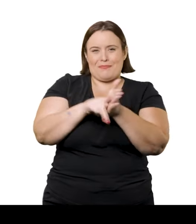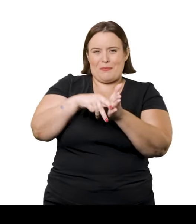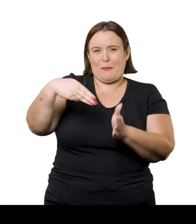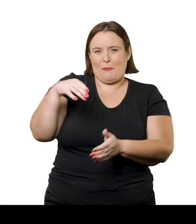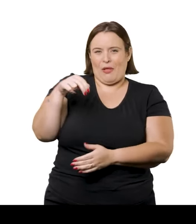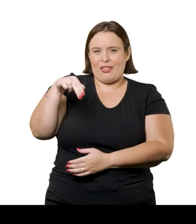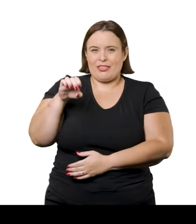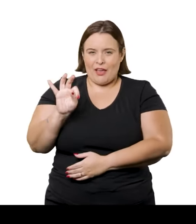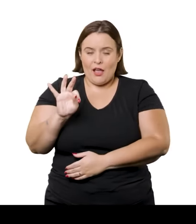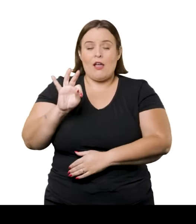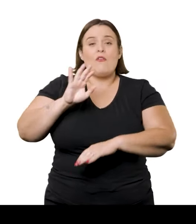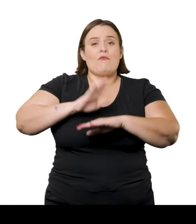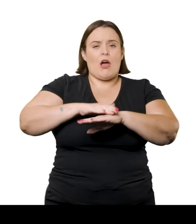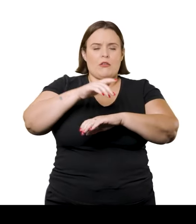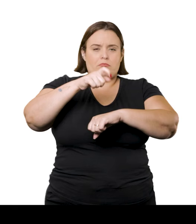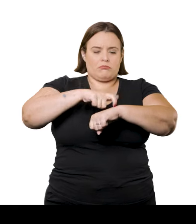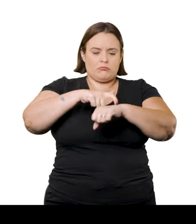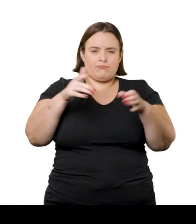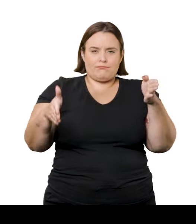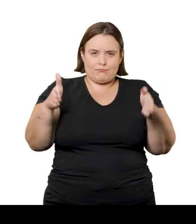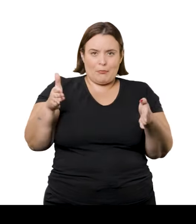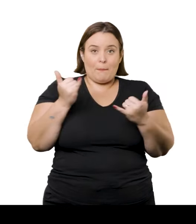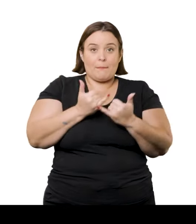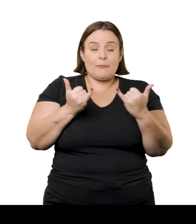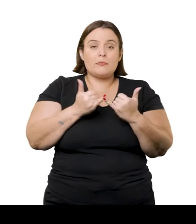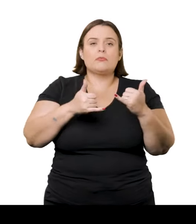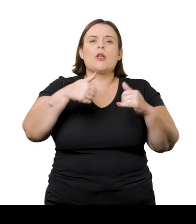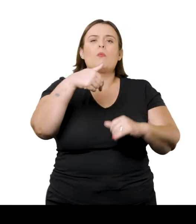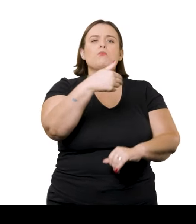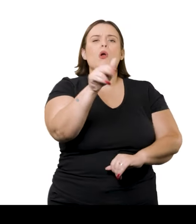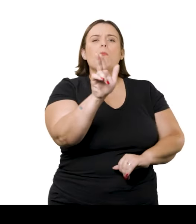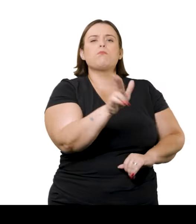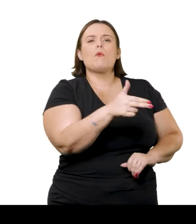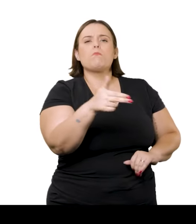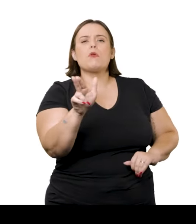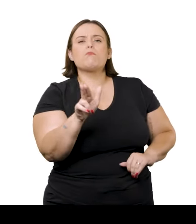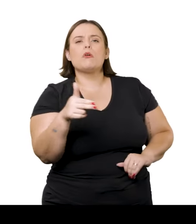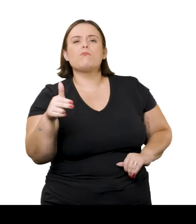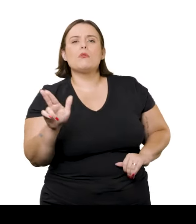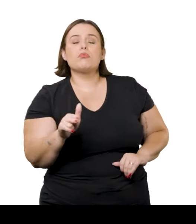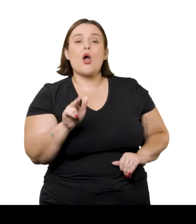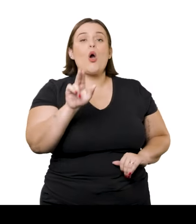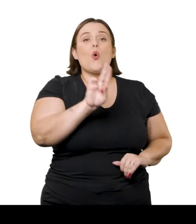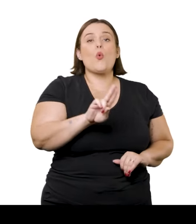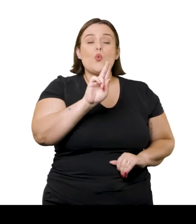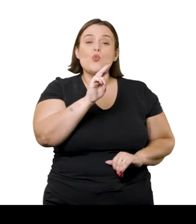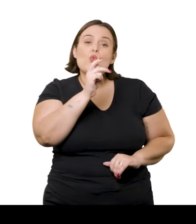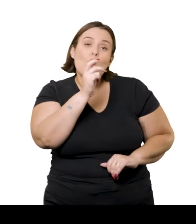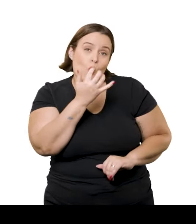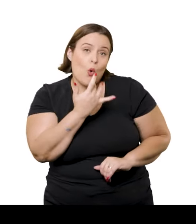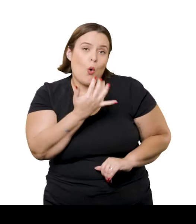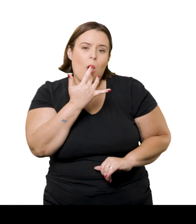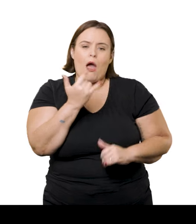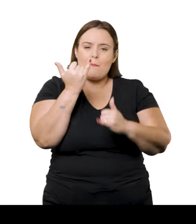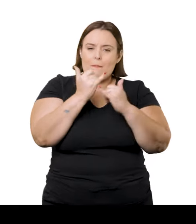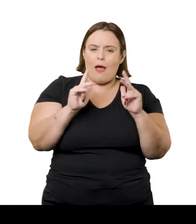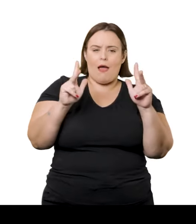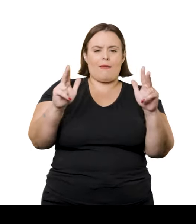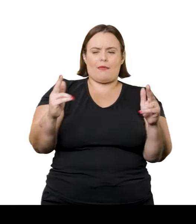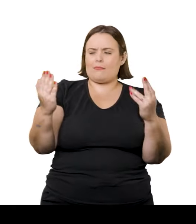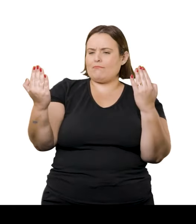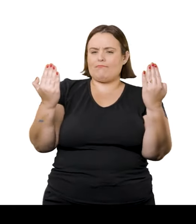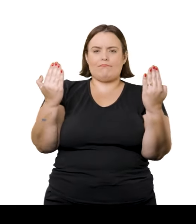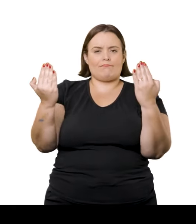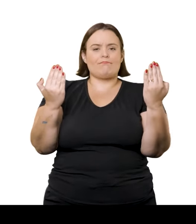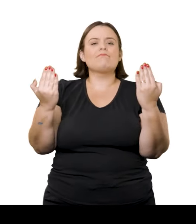Museu Marmotin Monet, feita no mesmo período que a canoa sobre o Eft, as pinceladas e o uso das cores são muito semelhantes aos da pintura do MASP.